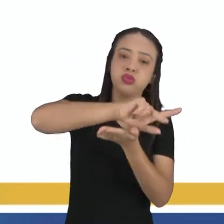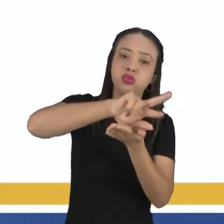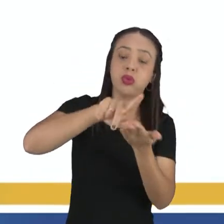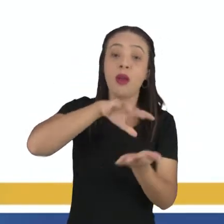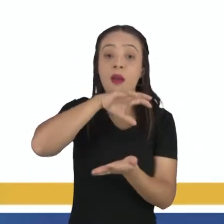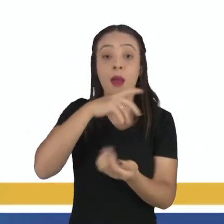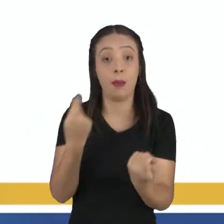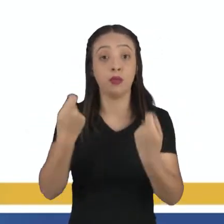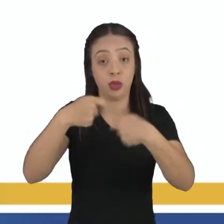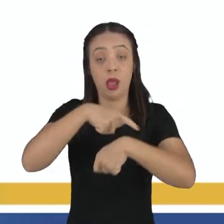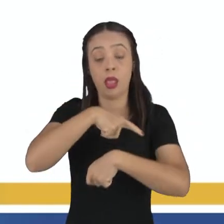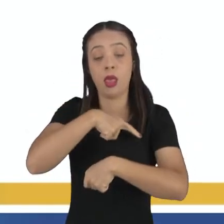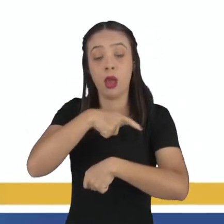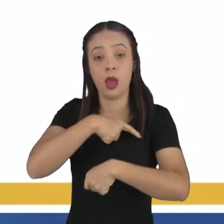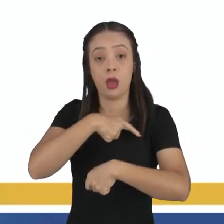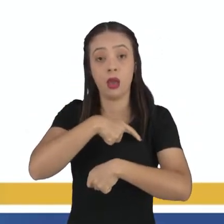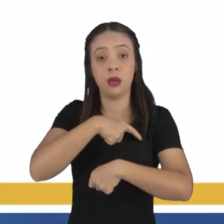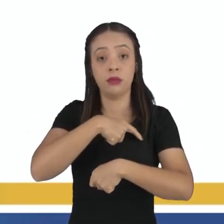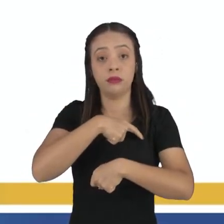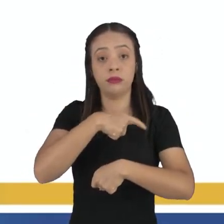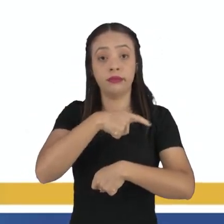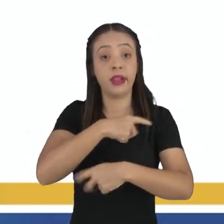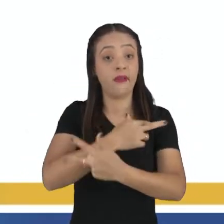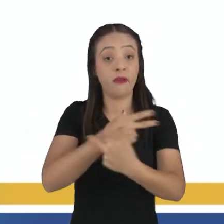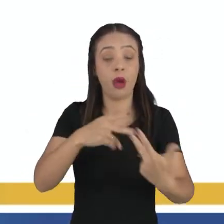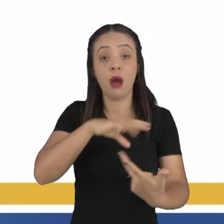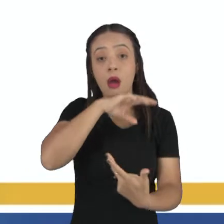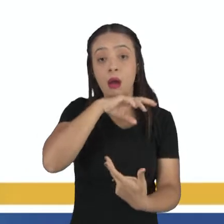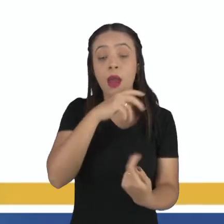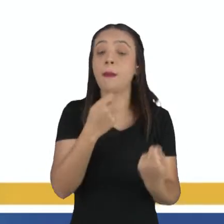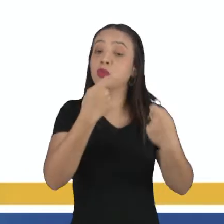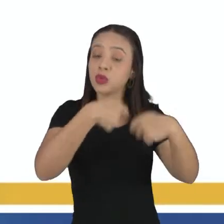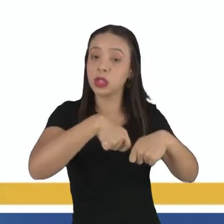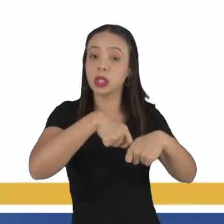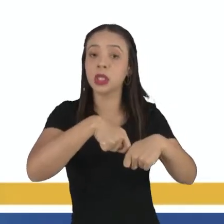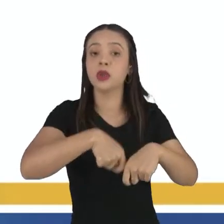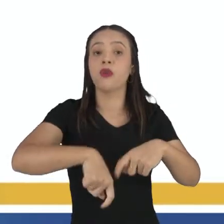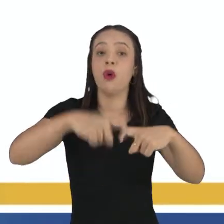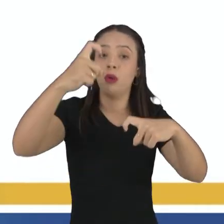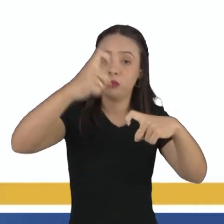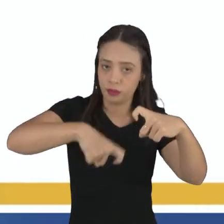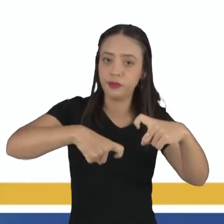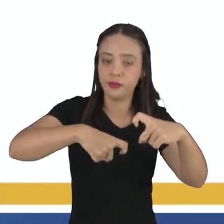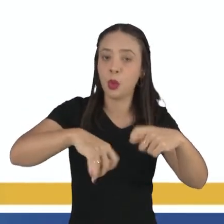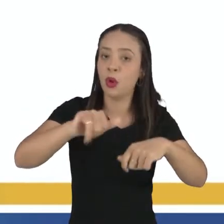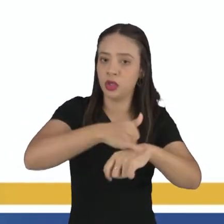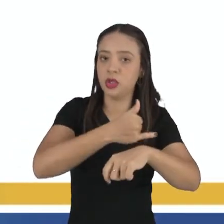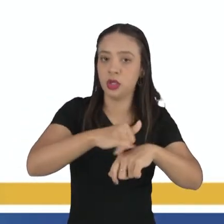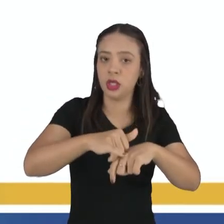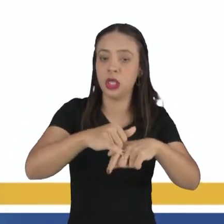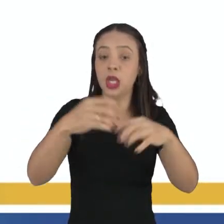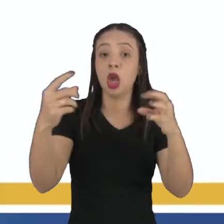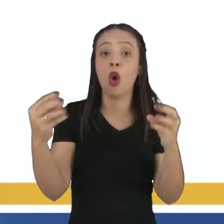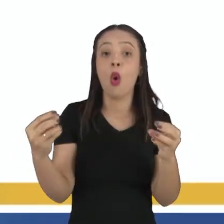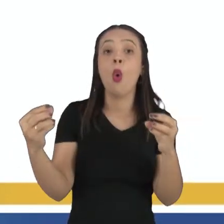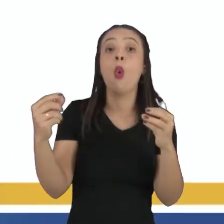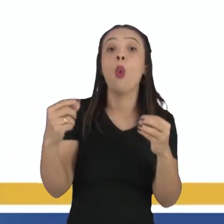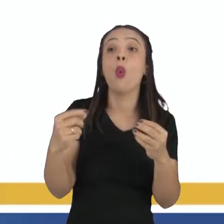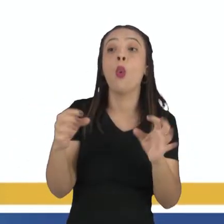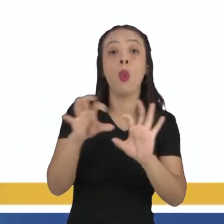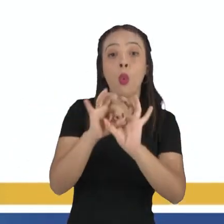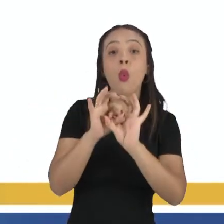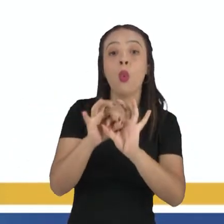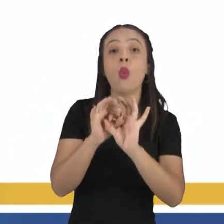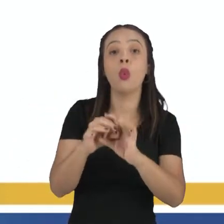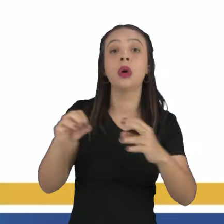animais que existem, organismos que conseguem se reproduzir de forma sexuada. Ou seja, havendo ali fusão de gametas e troca de material